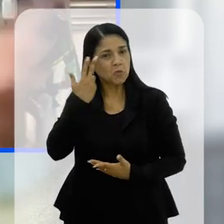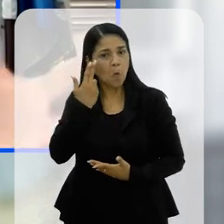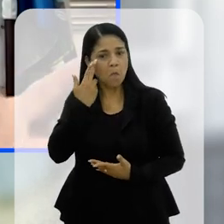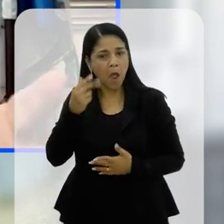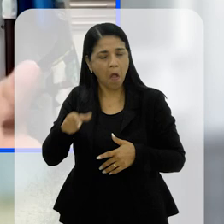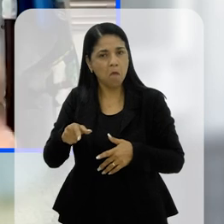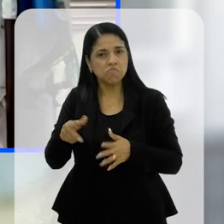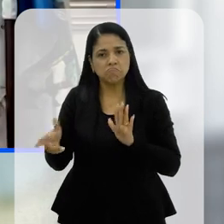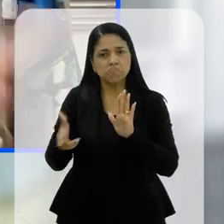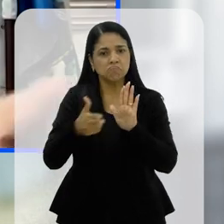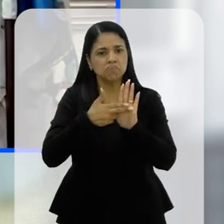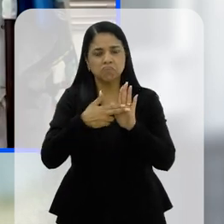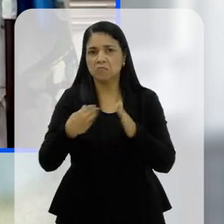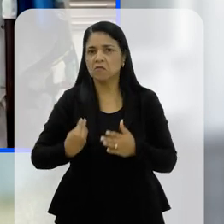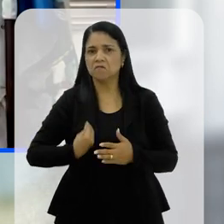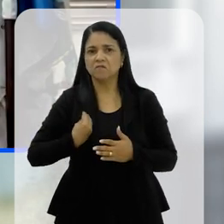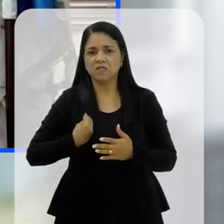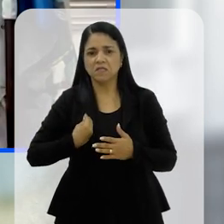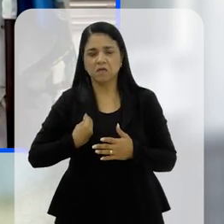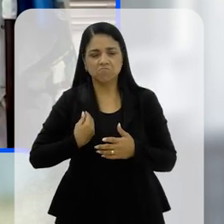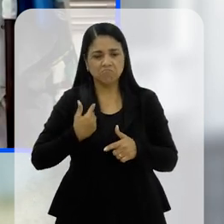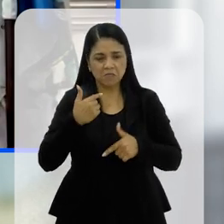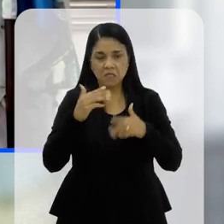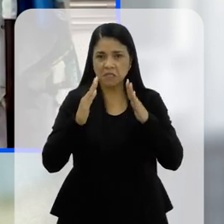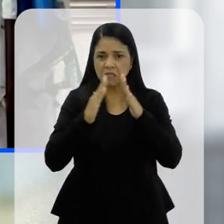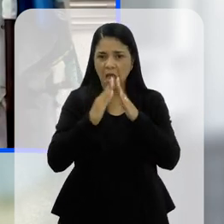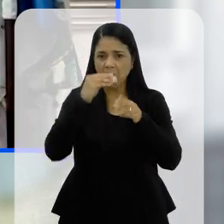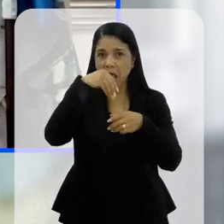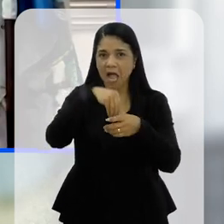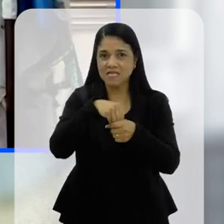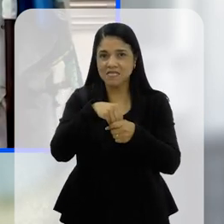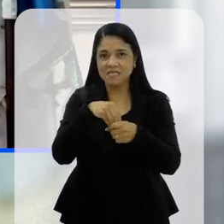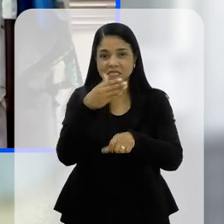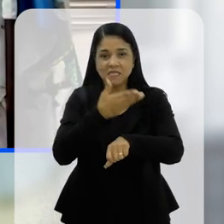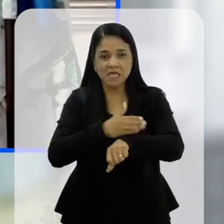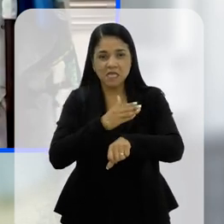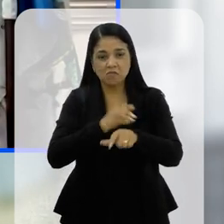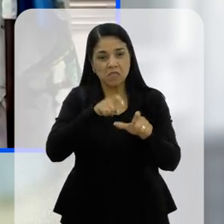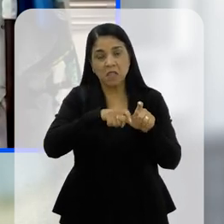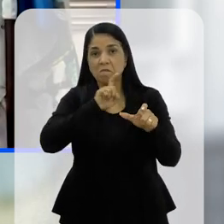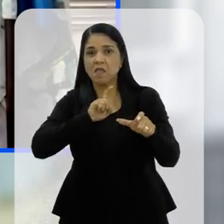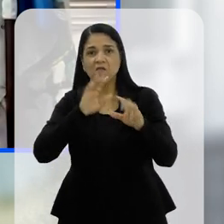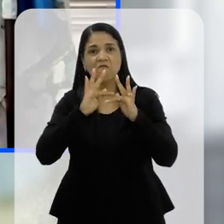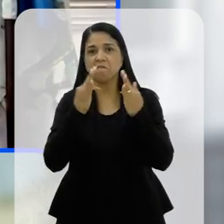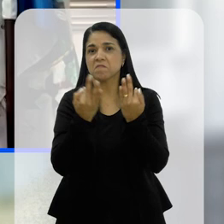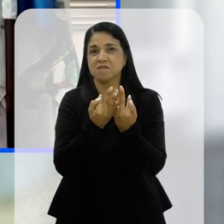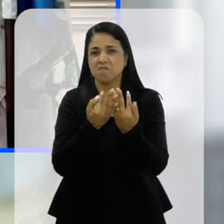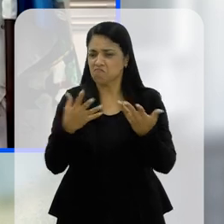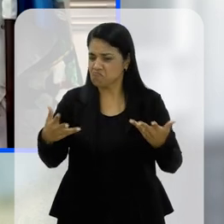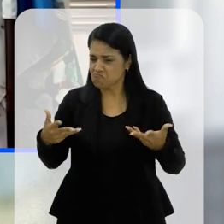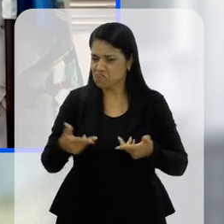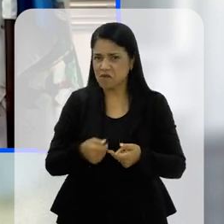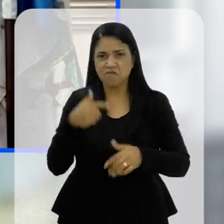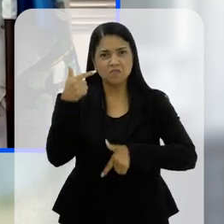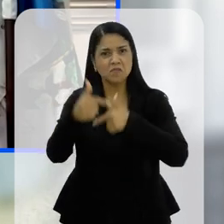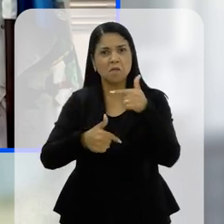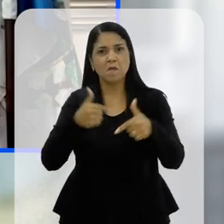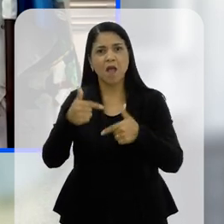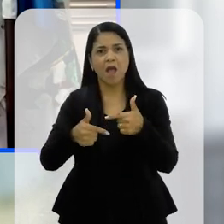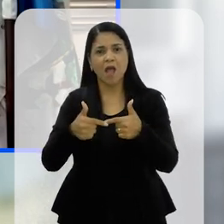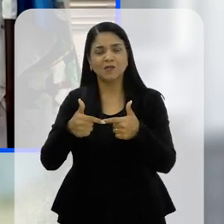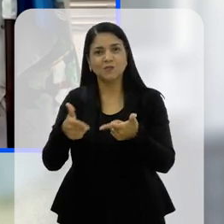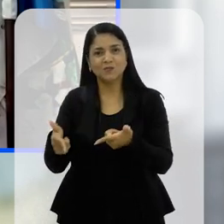tocando a vida deles, certo? Assumindo a vida, né? Assumindo a vida independente da família. Isso é um trabalho maravilhoso.